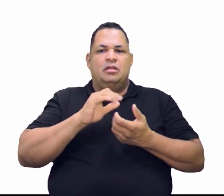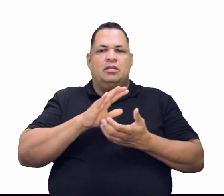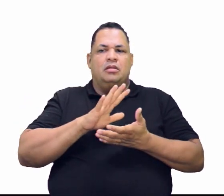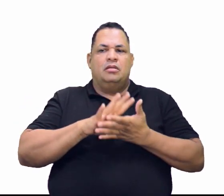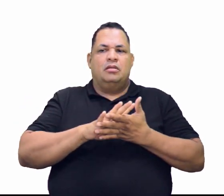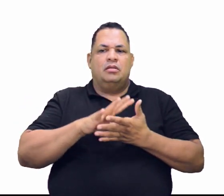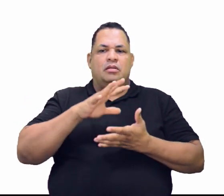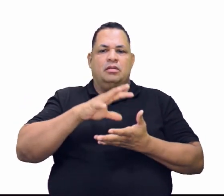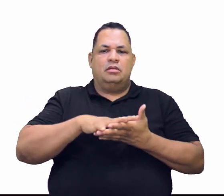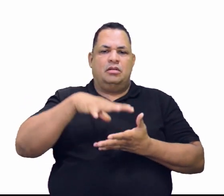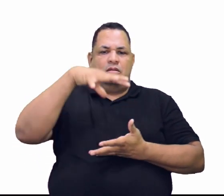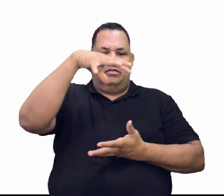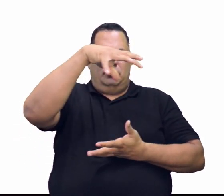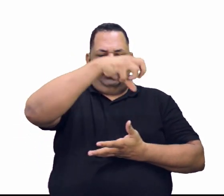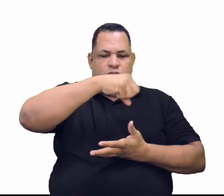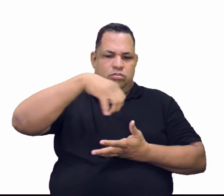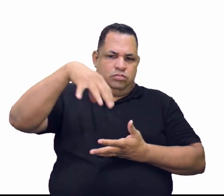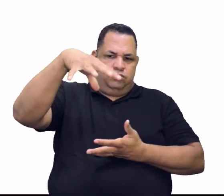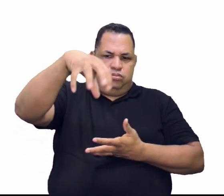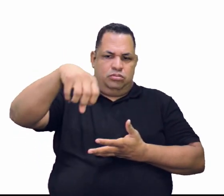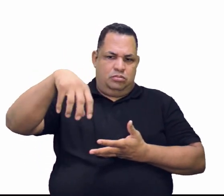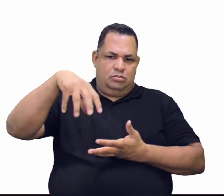aquela máquina sapo.